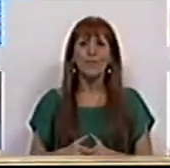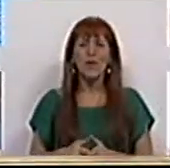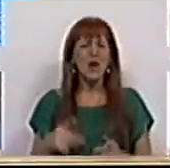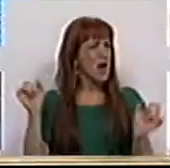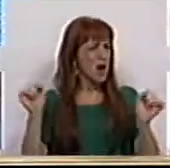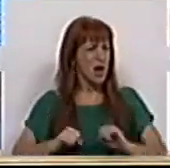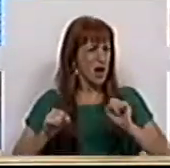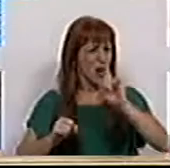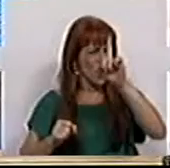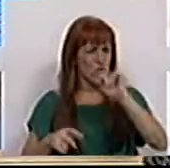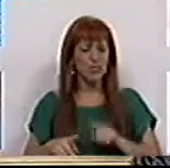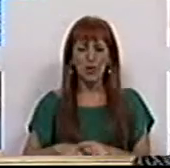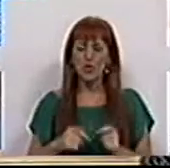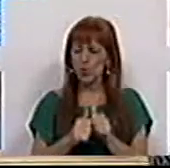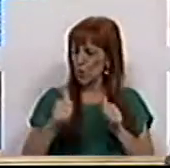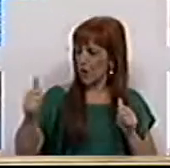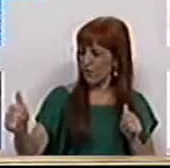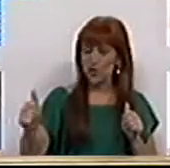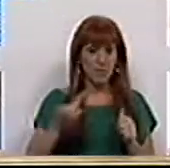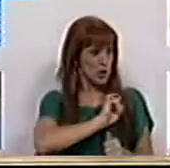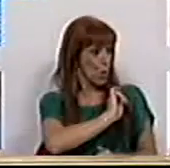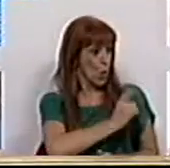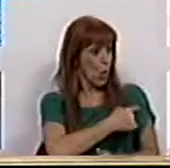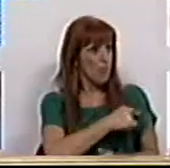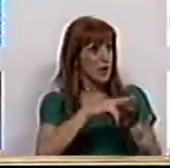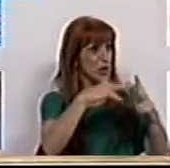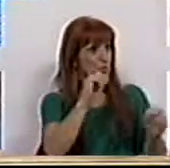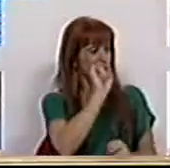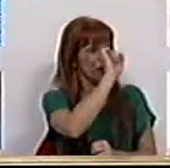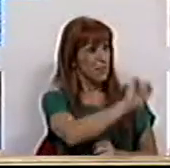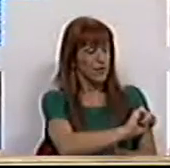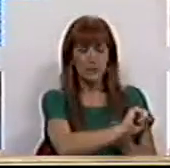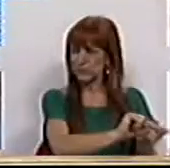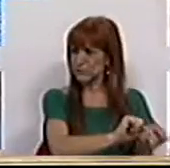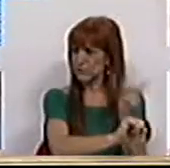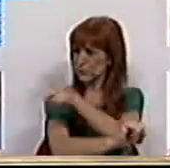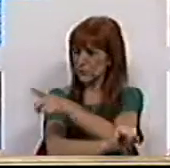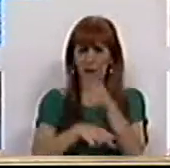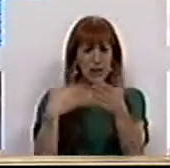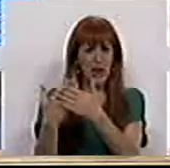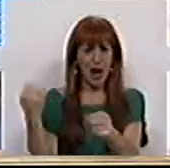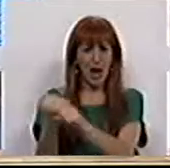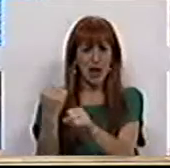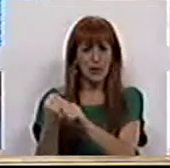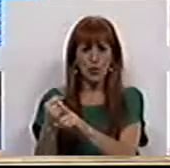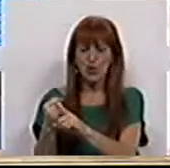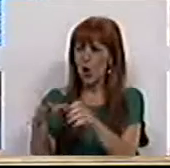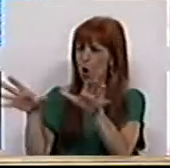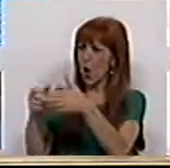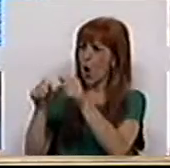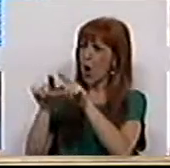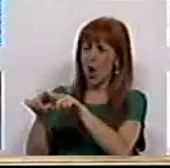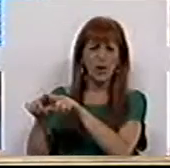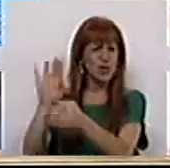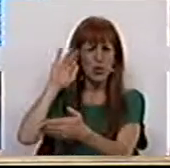Discordamos de um afastamento das competências dos municípios para entidades cujos órgãos